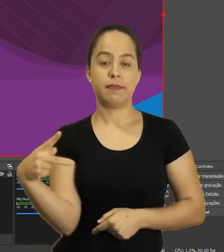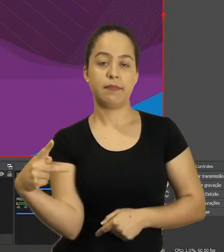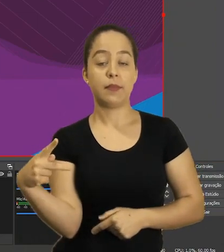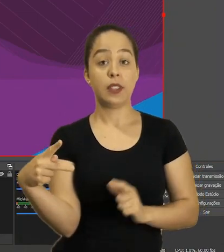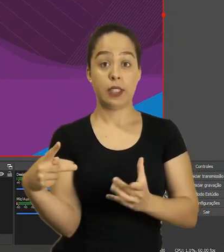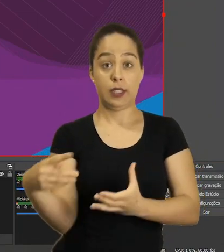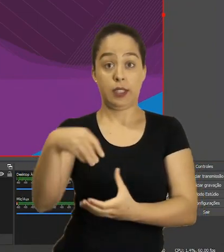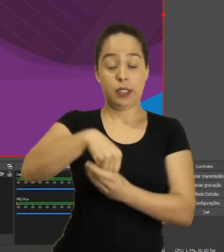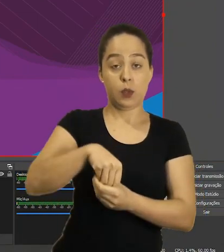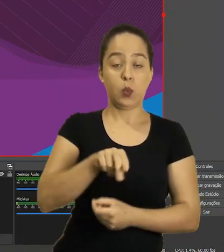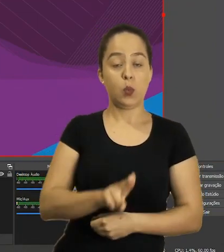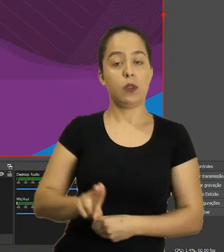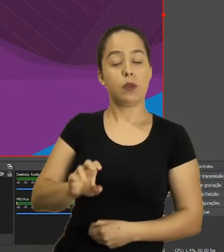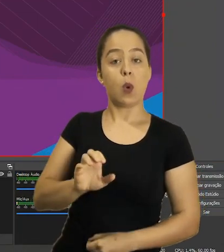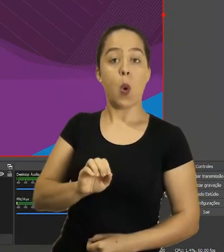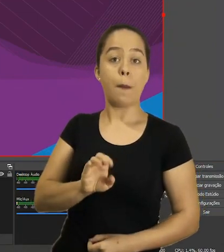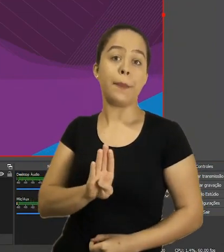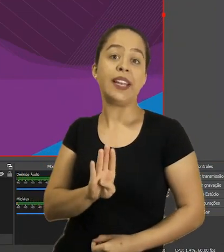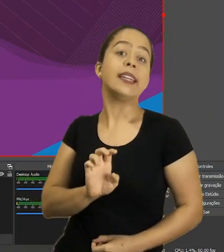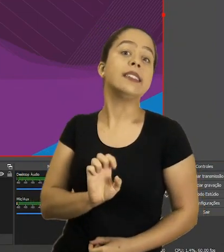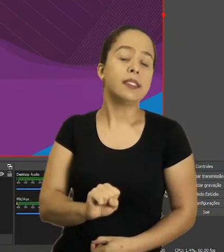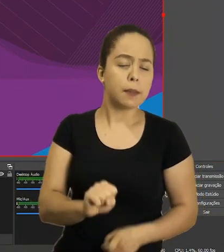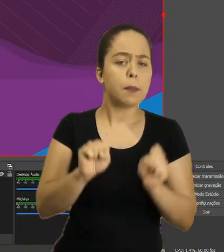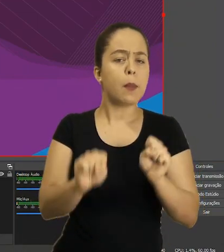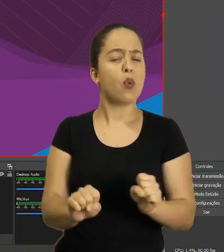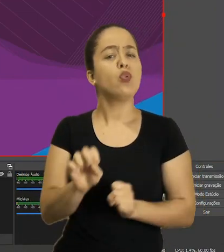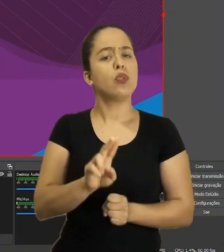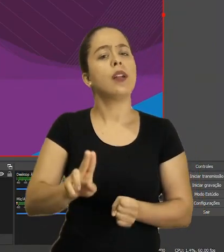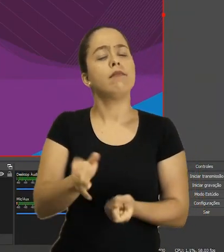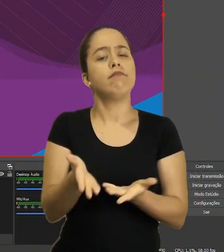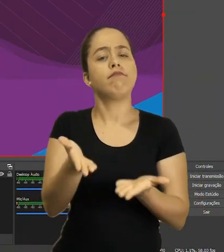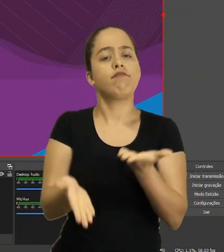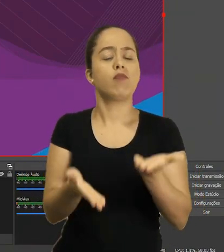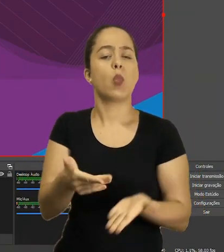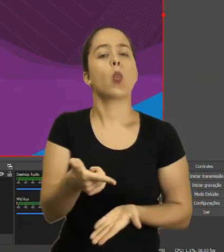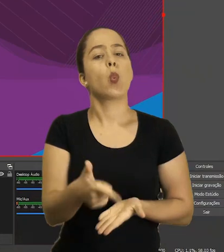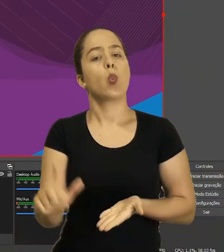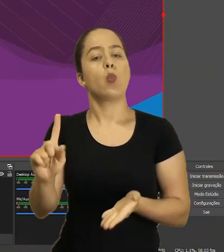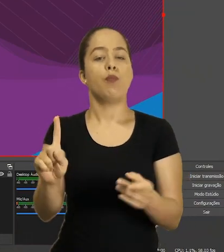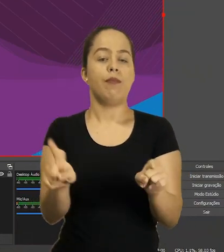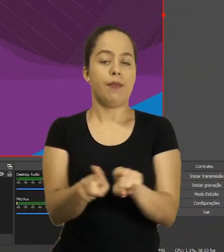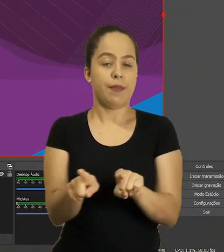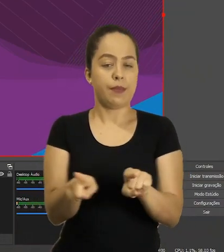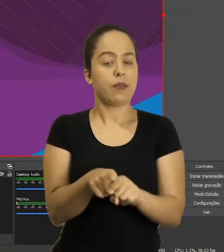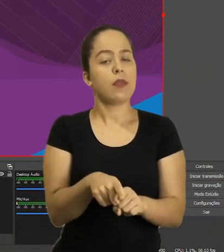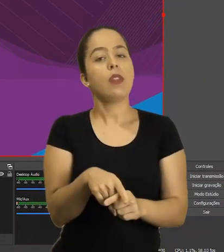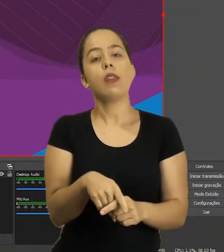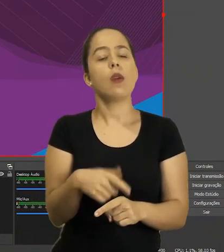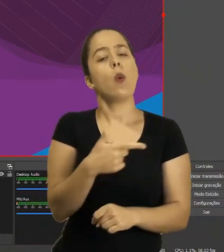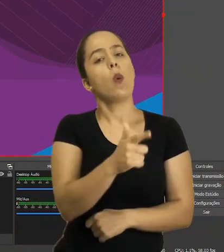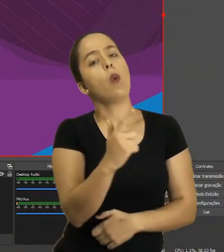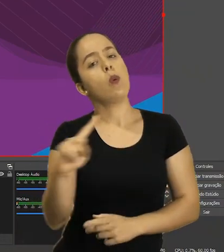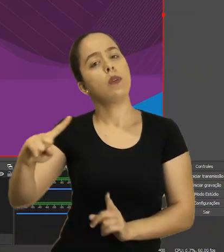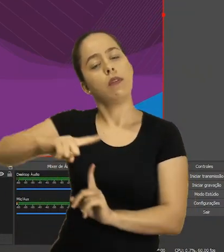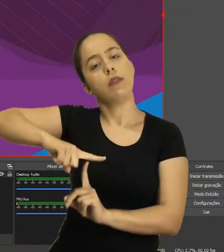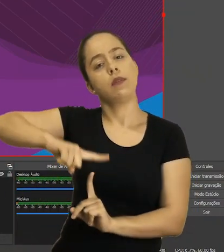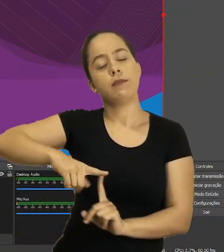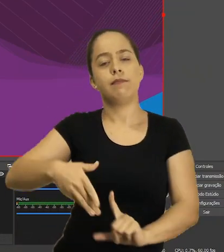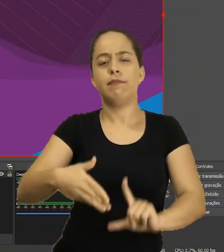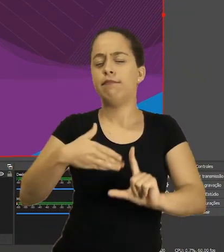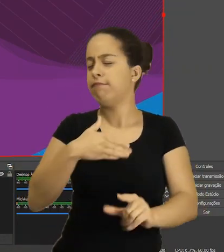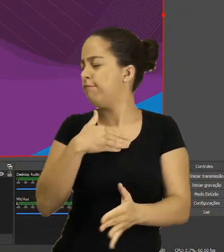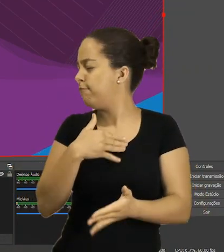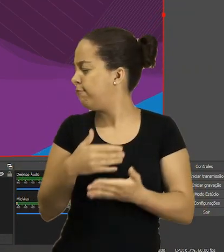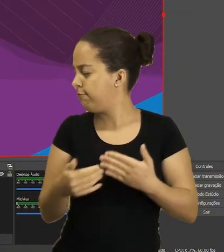tutorial aqui, como ele utiliza o OBS, você pode usar para outro serviço também. Pode usar qualquer